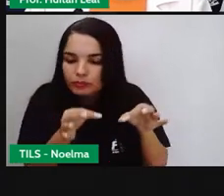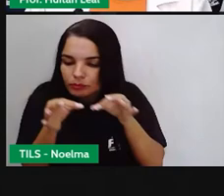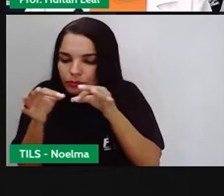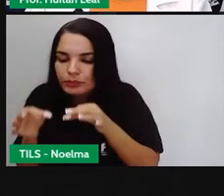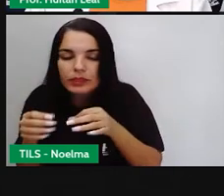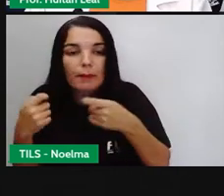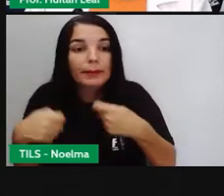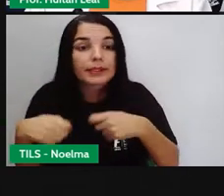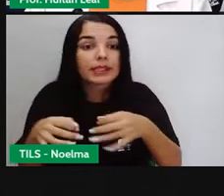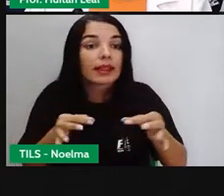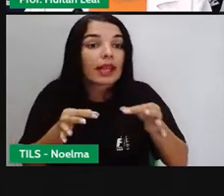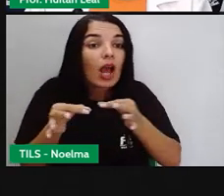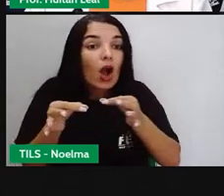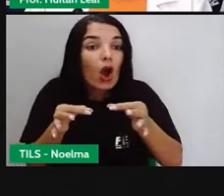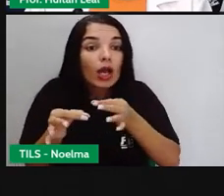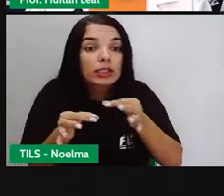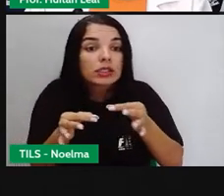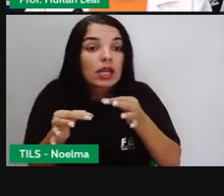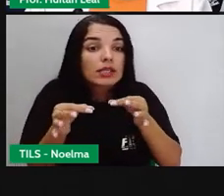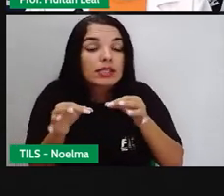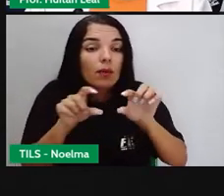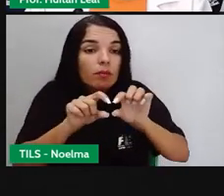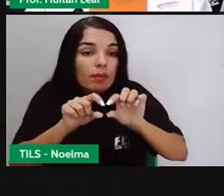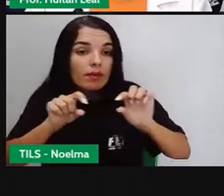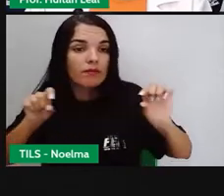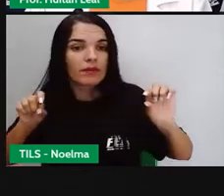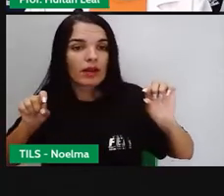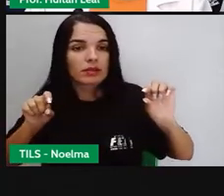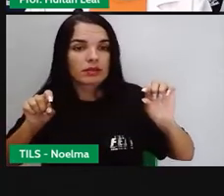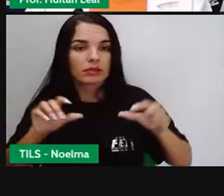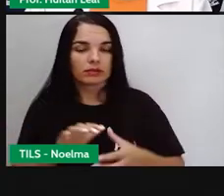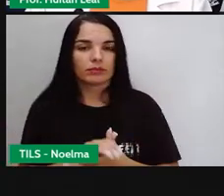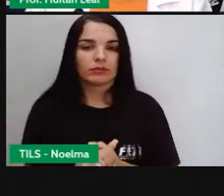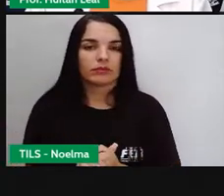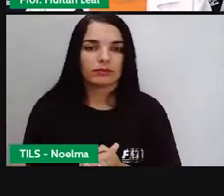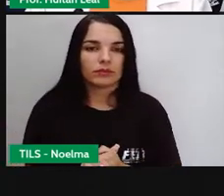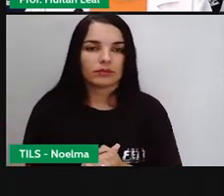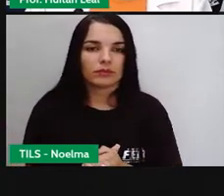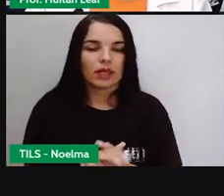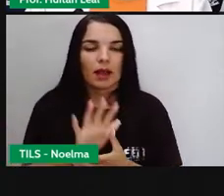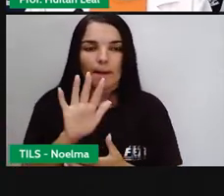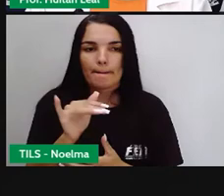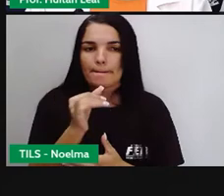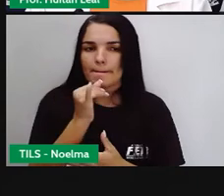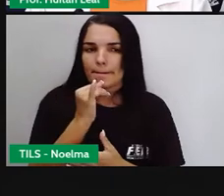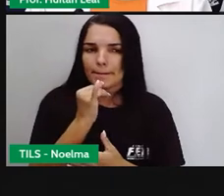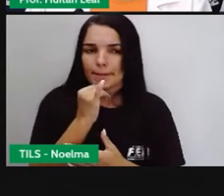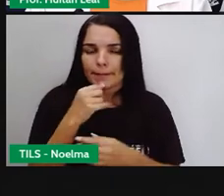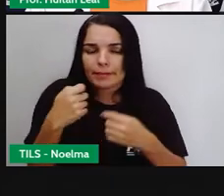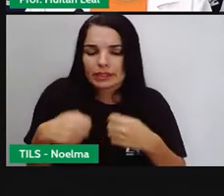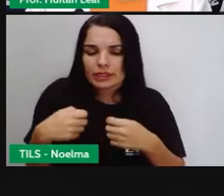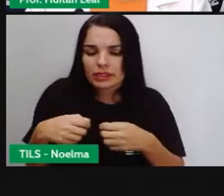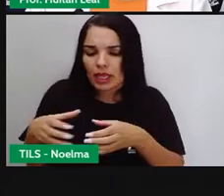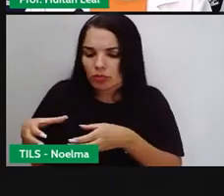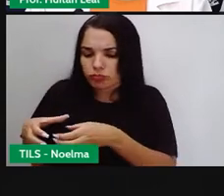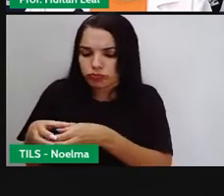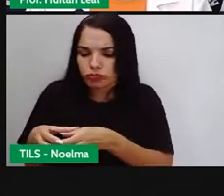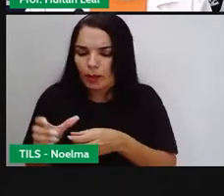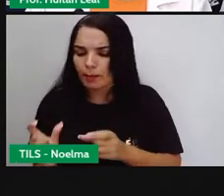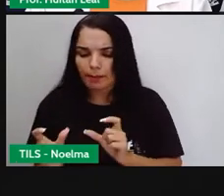esses grupos de palavras têm que estar no seu devido lugar.